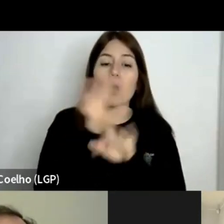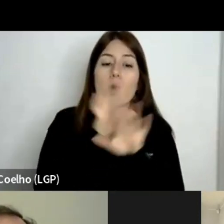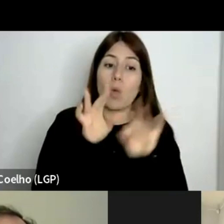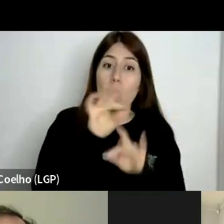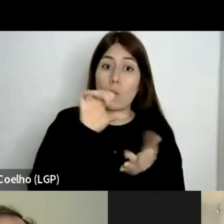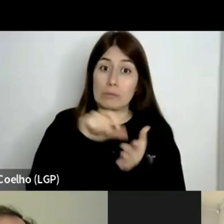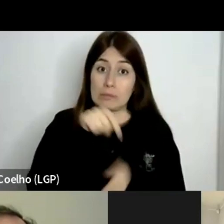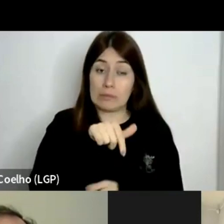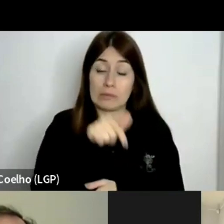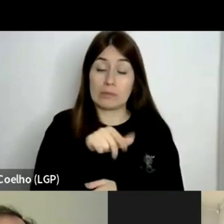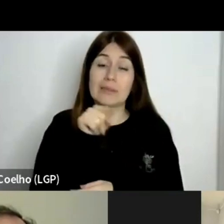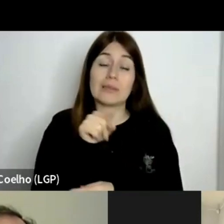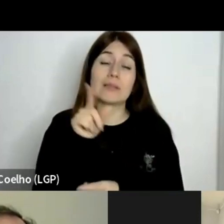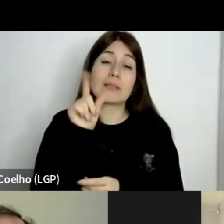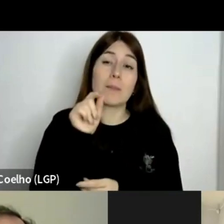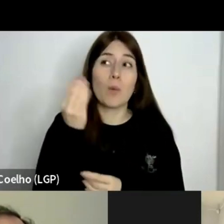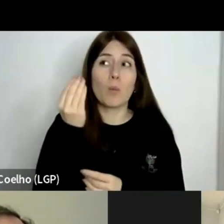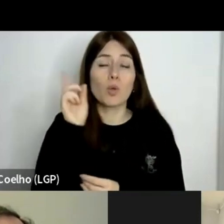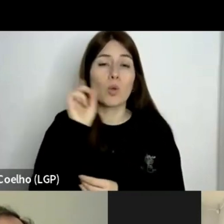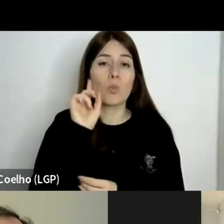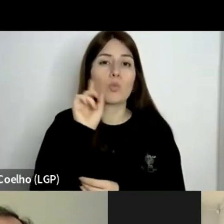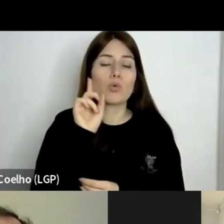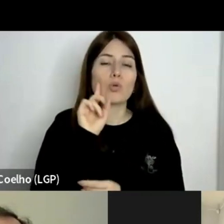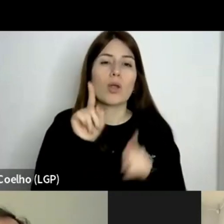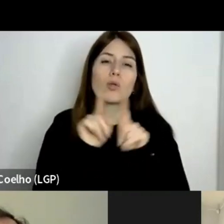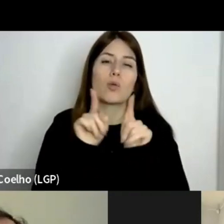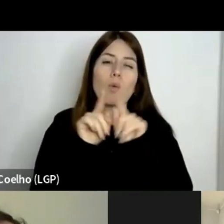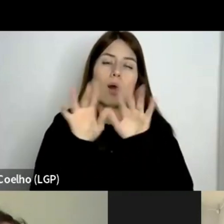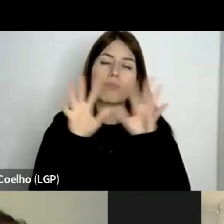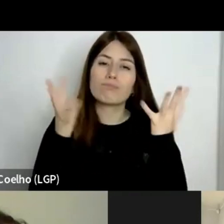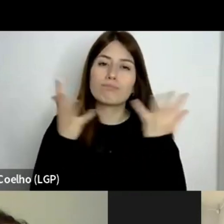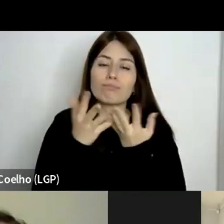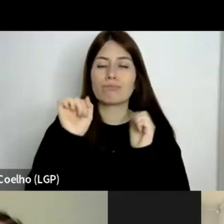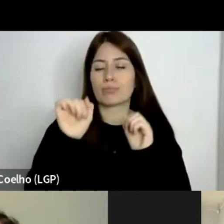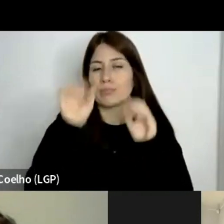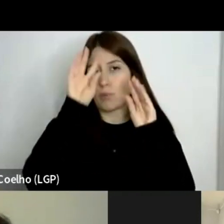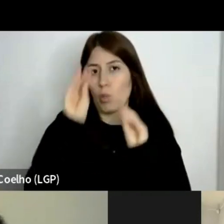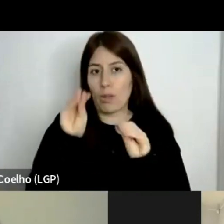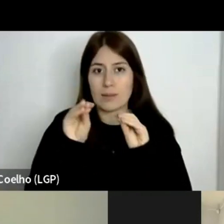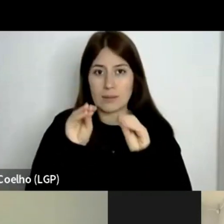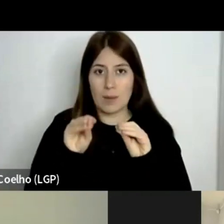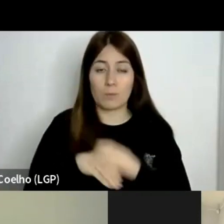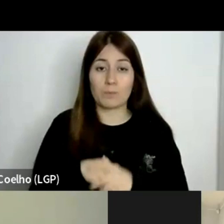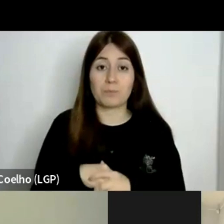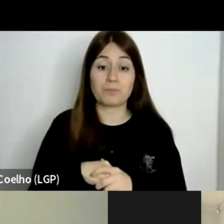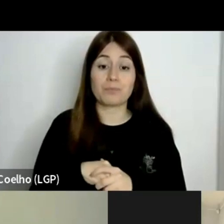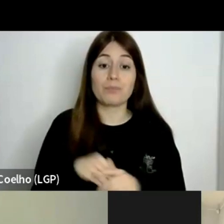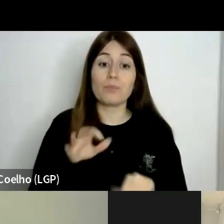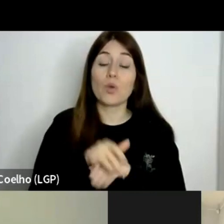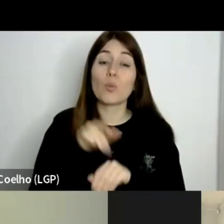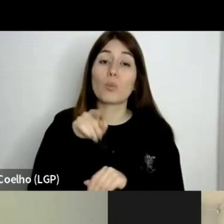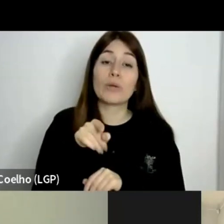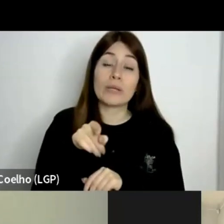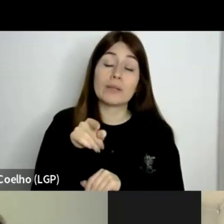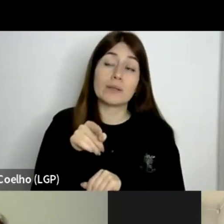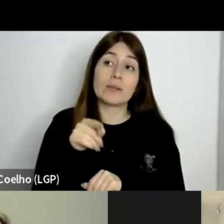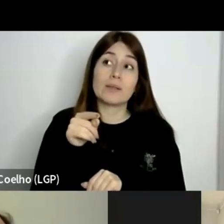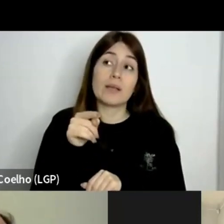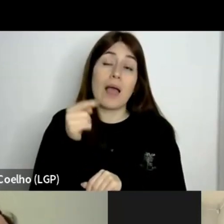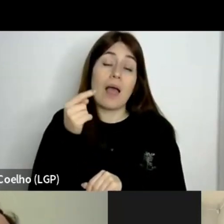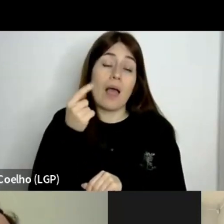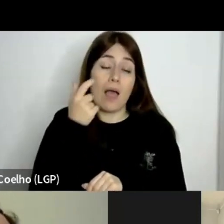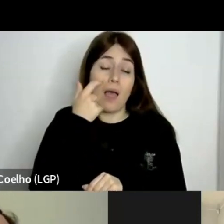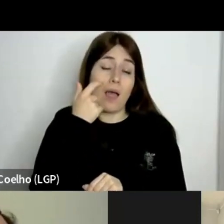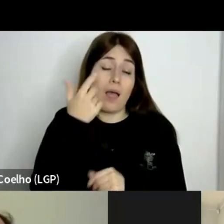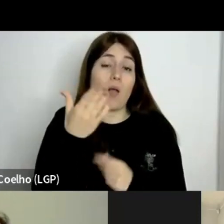pilar fundamental de uma agenda global para a educação. E, portanto, há aqui muito o que discutir, porque